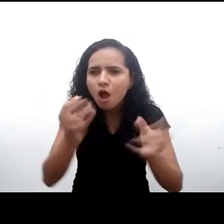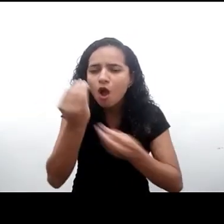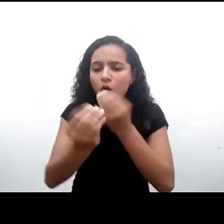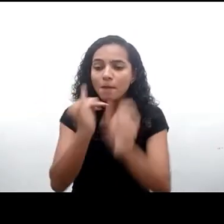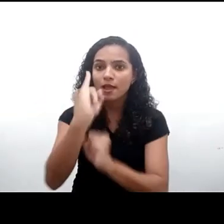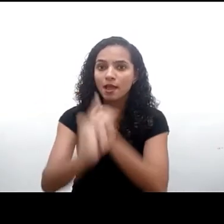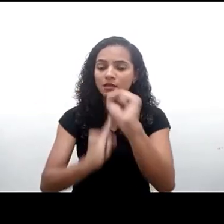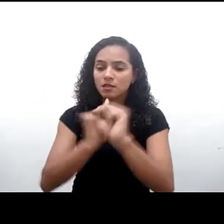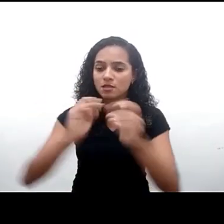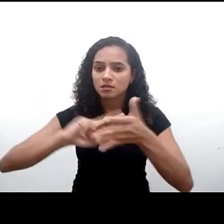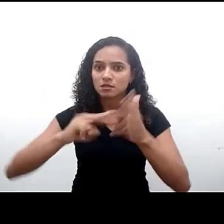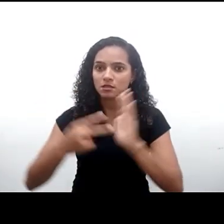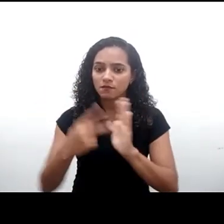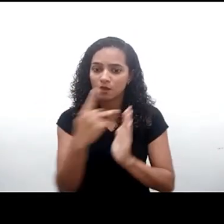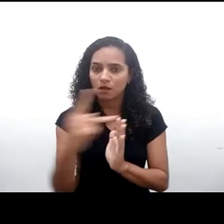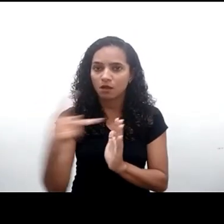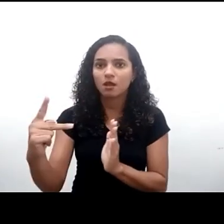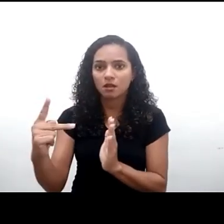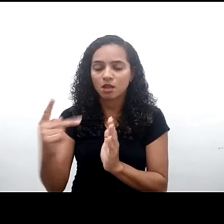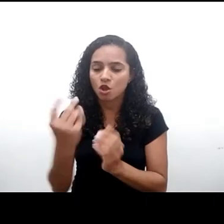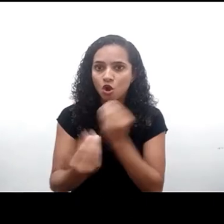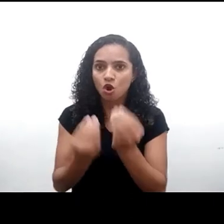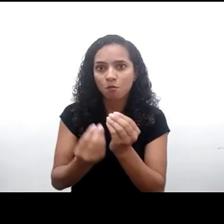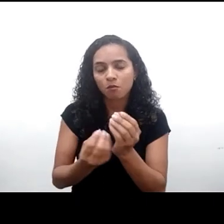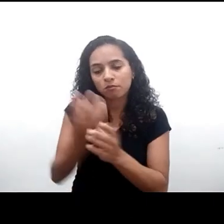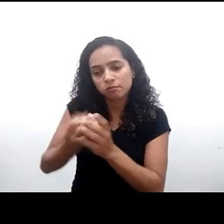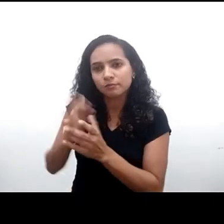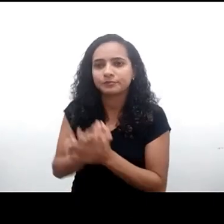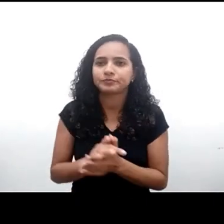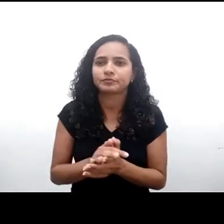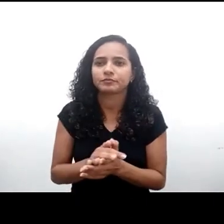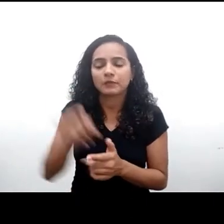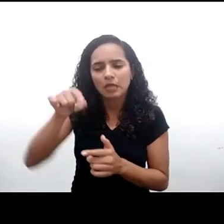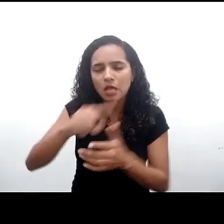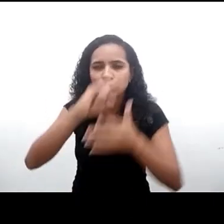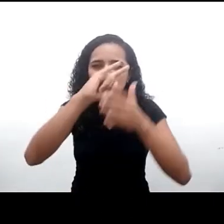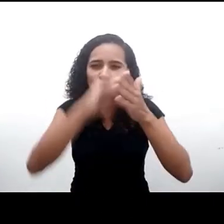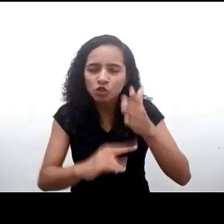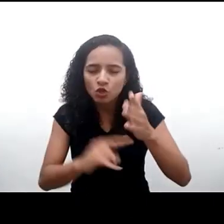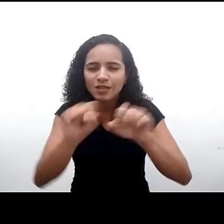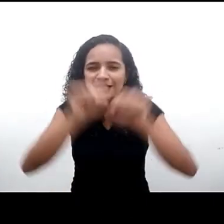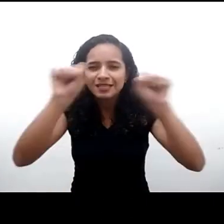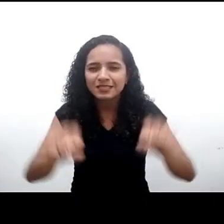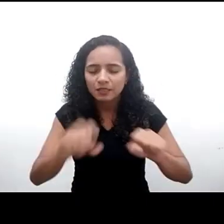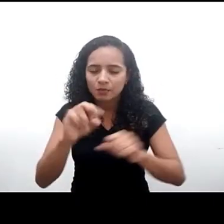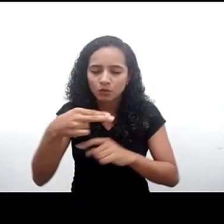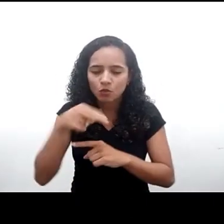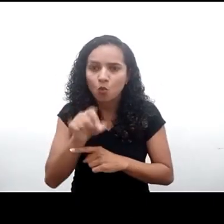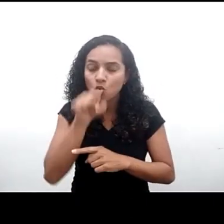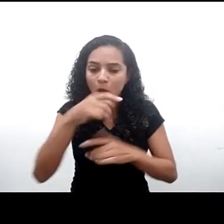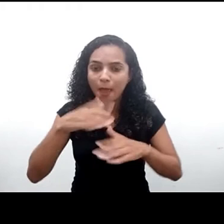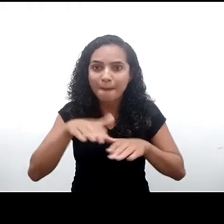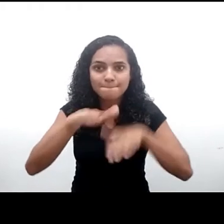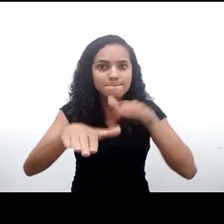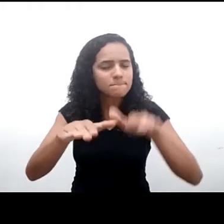a constroem a proteção desse documento dentro do sistema ONU é um passo importantíssimo para que isso tenha efeitos de